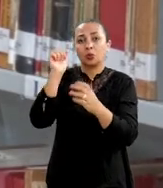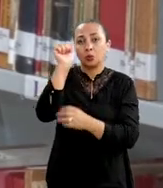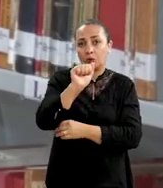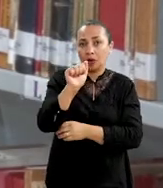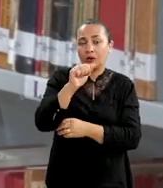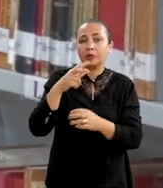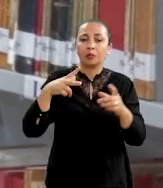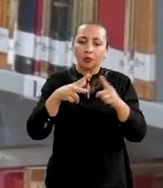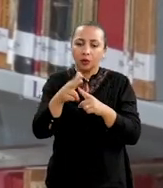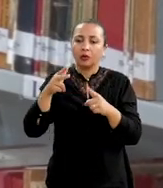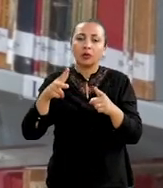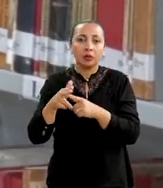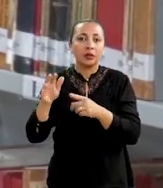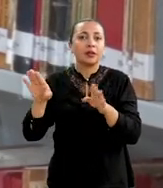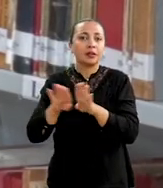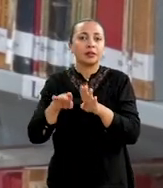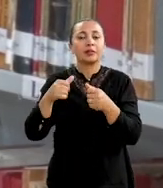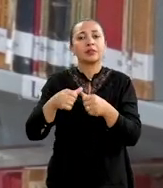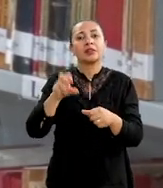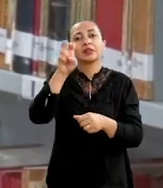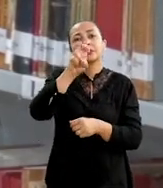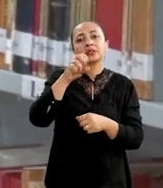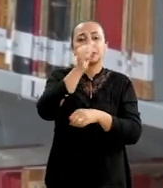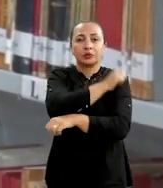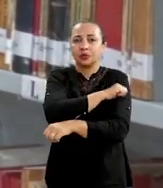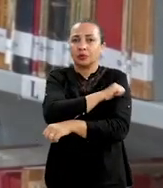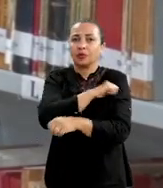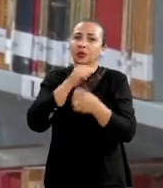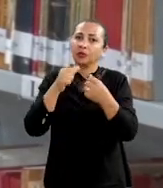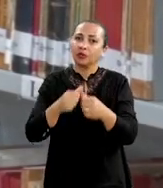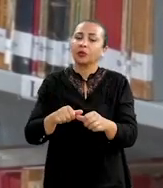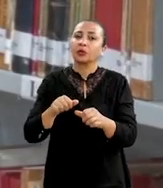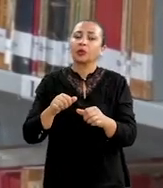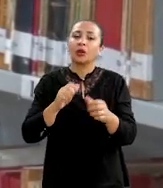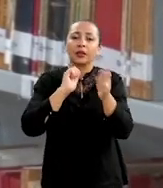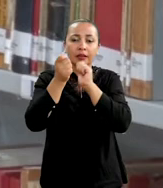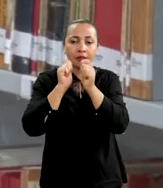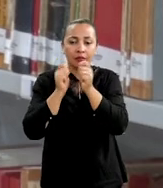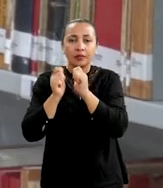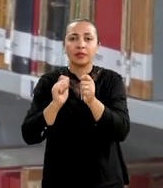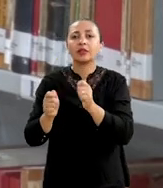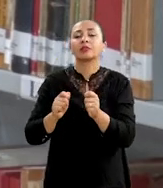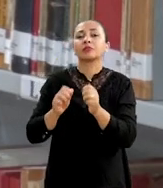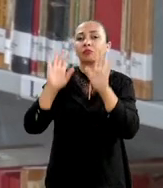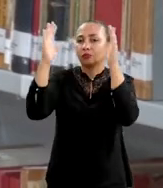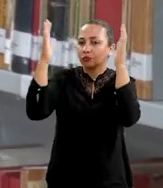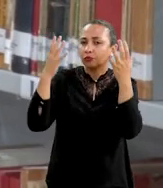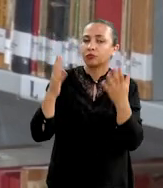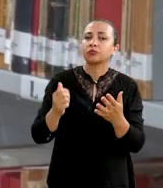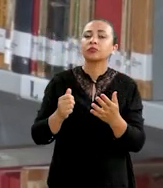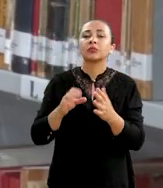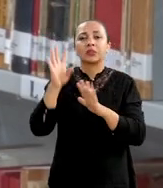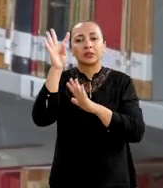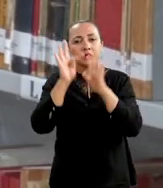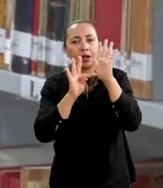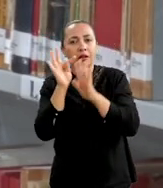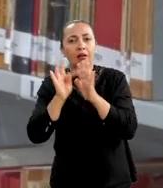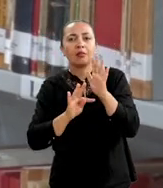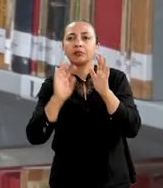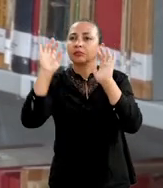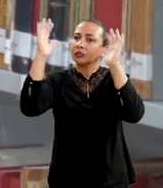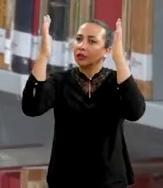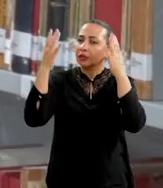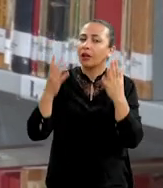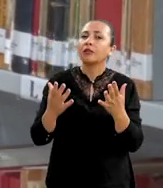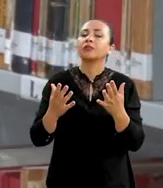recortando, fazendo um recorte até chegar em cinco alunos, que foram cinco alunos que foram entrevistados, e foi analisado, fizemos uma análise